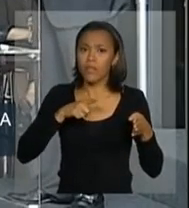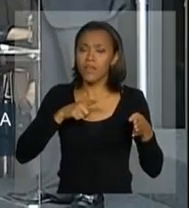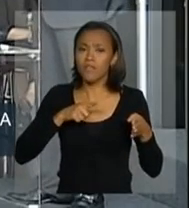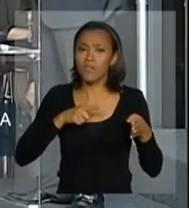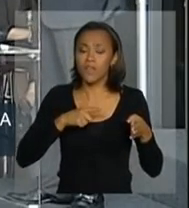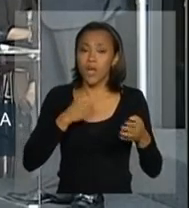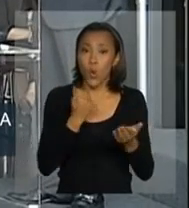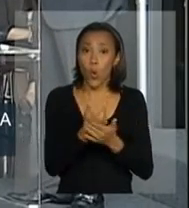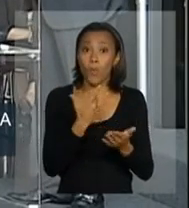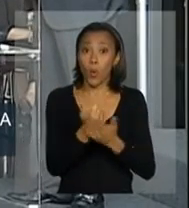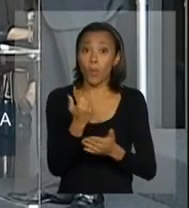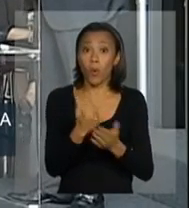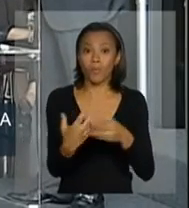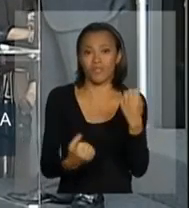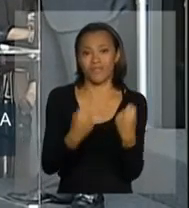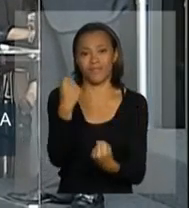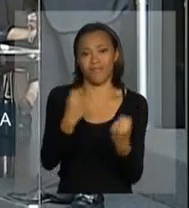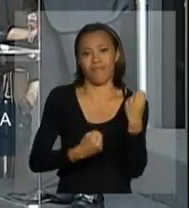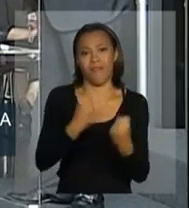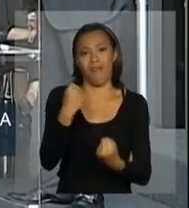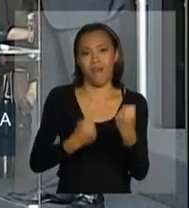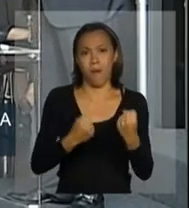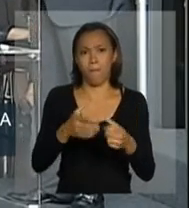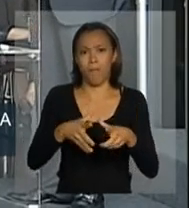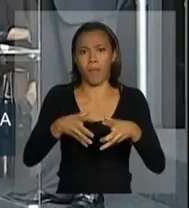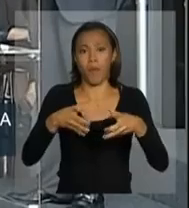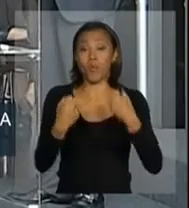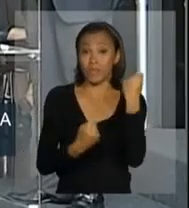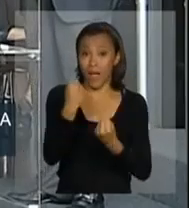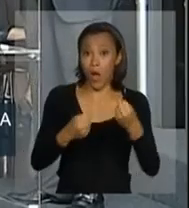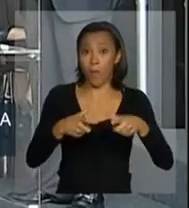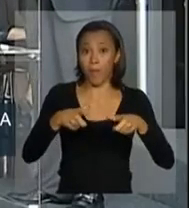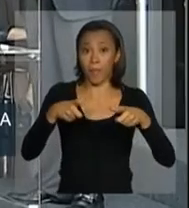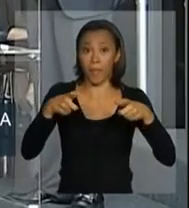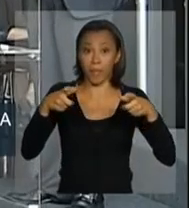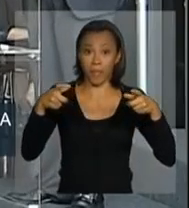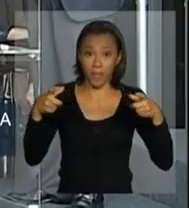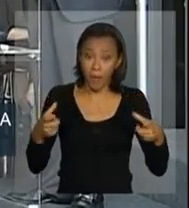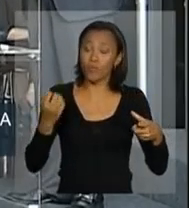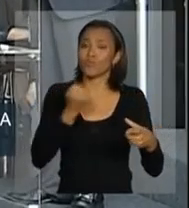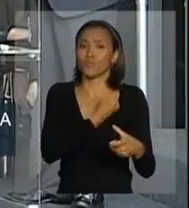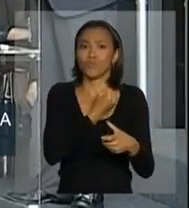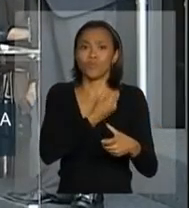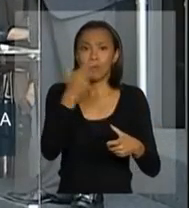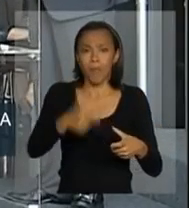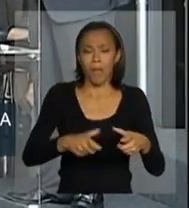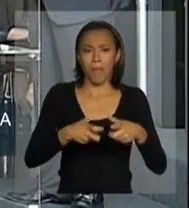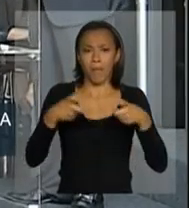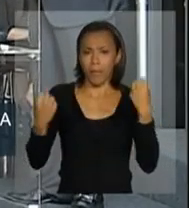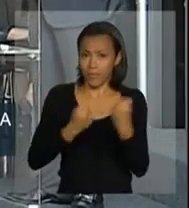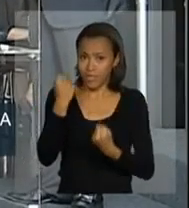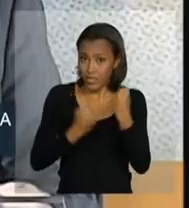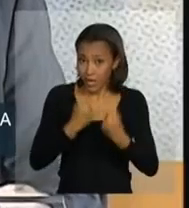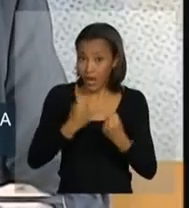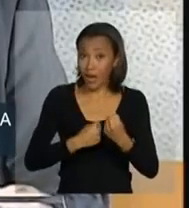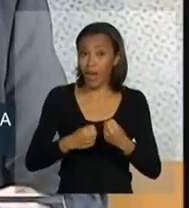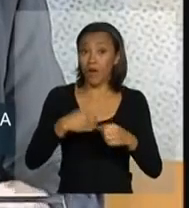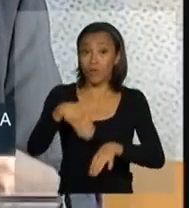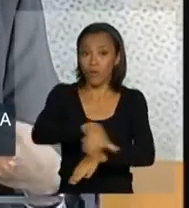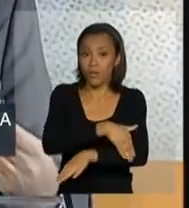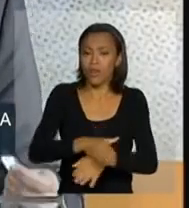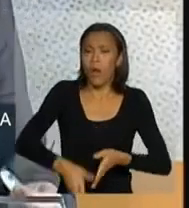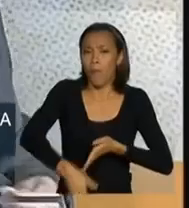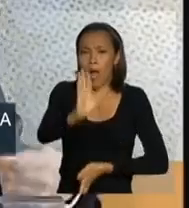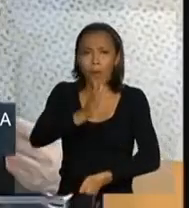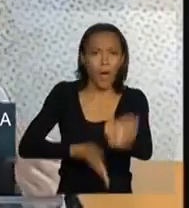veículos circulando. Ou seja, nós tivemos um número maior de veículos rodando nas estradas, por